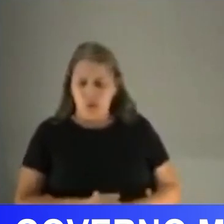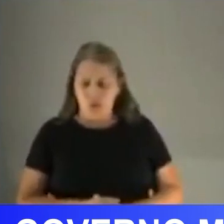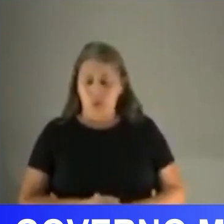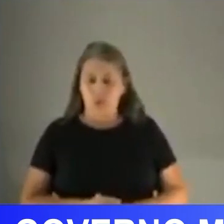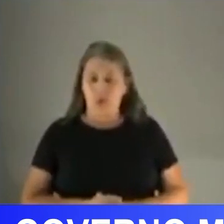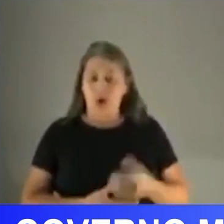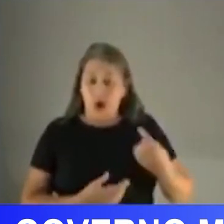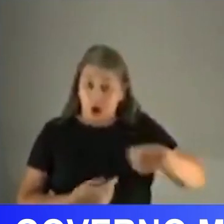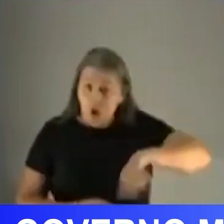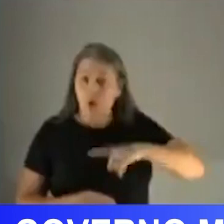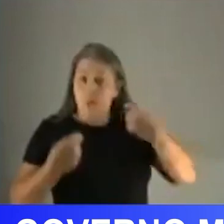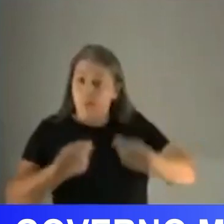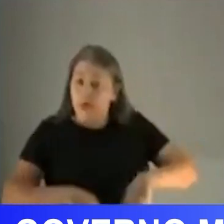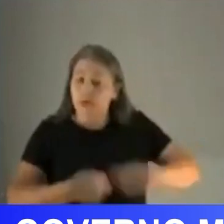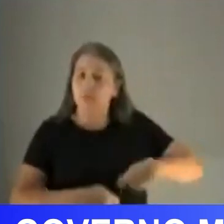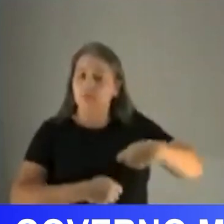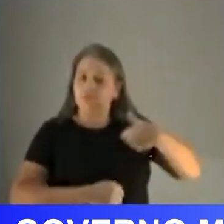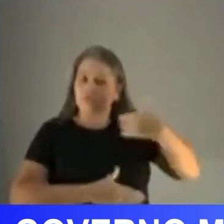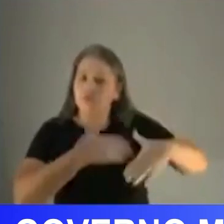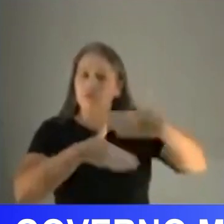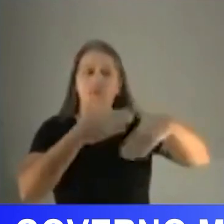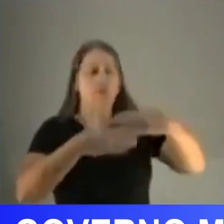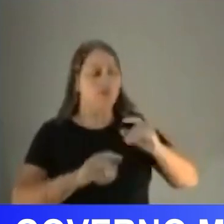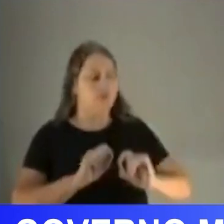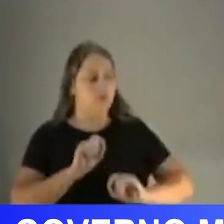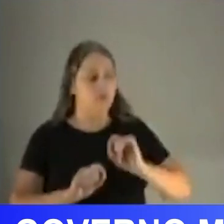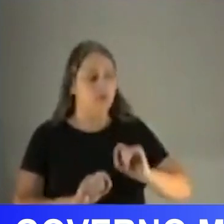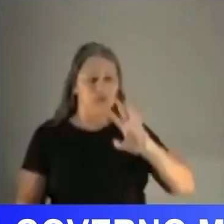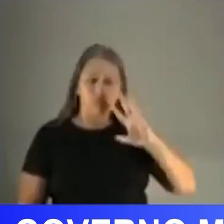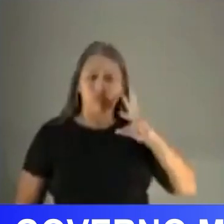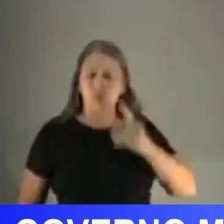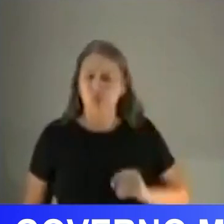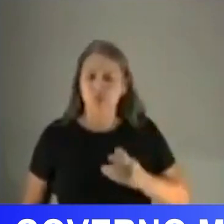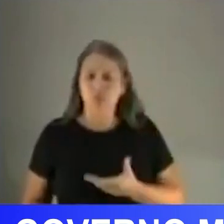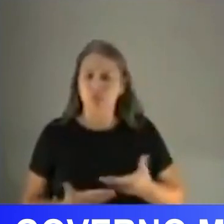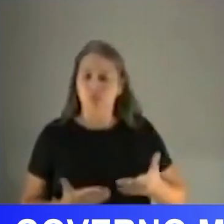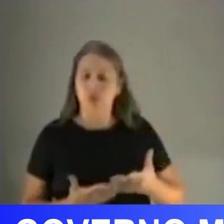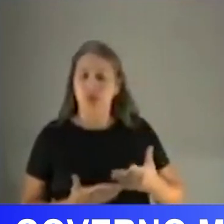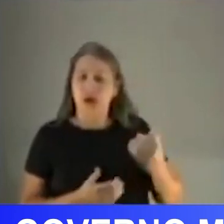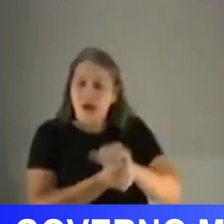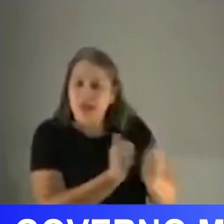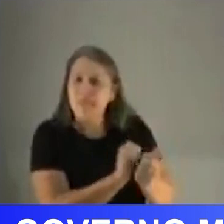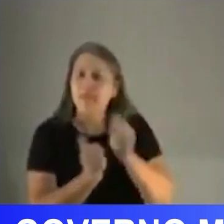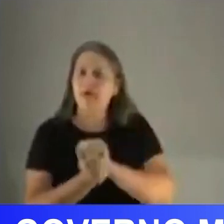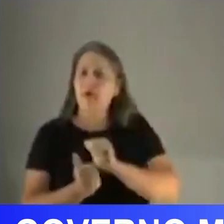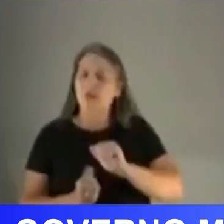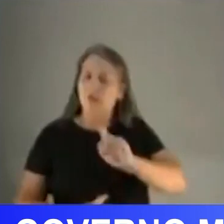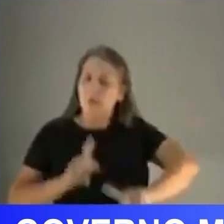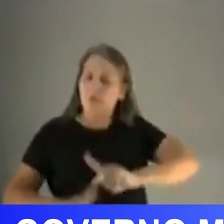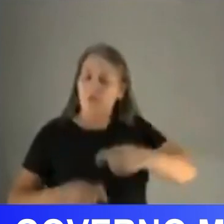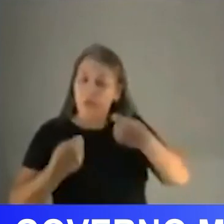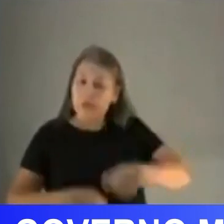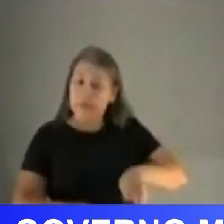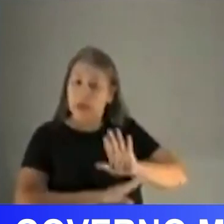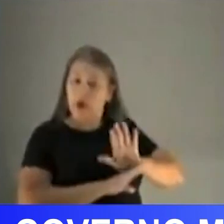precisa desenvolver soluções, estratégias claras, adaptadas ao nosso povo. A gente precisa ajudar o gestor, que neste